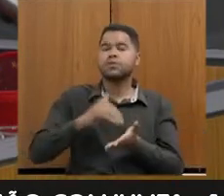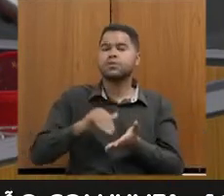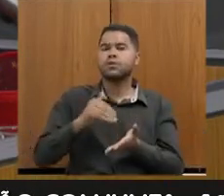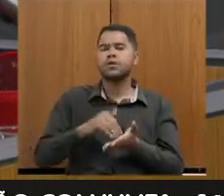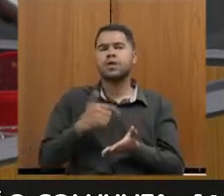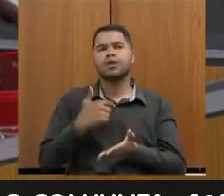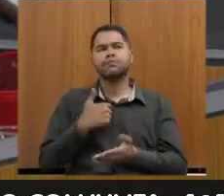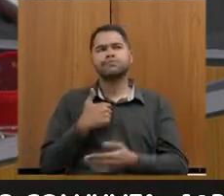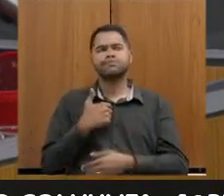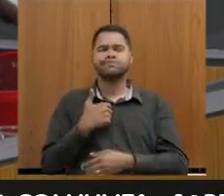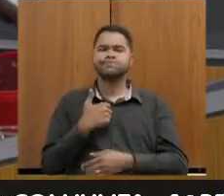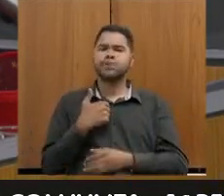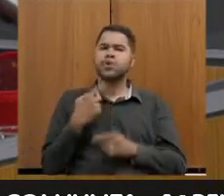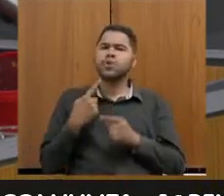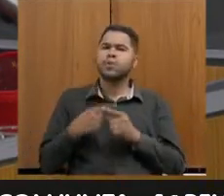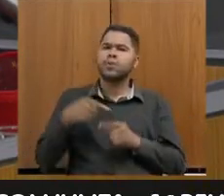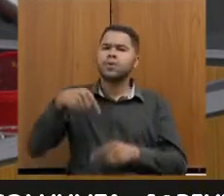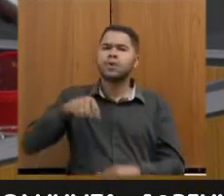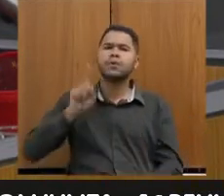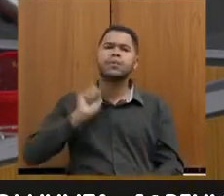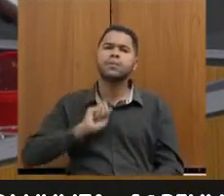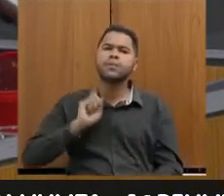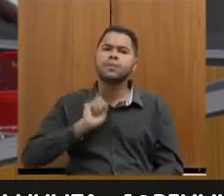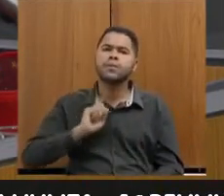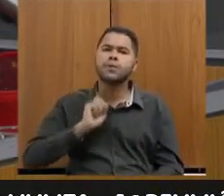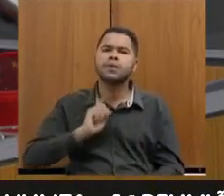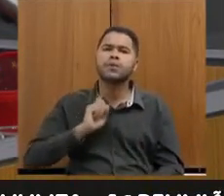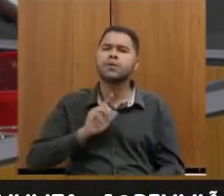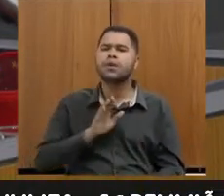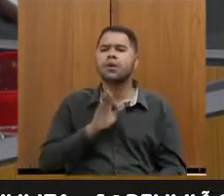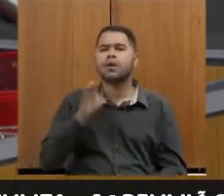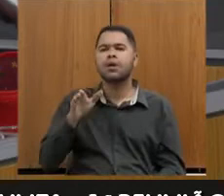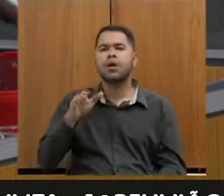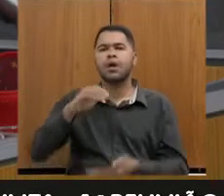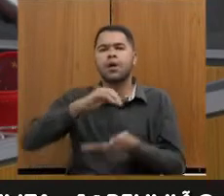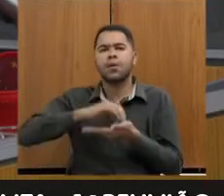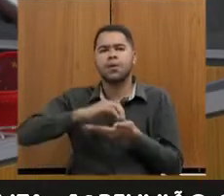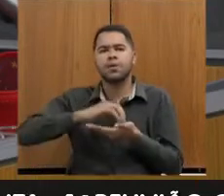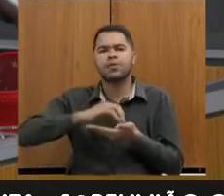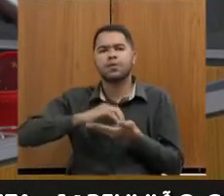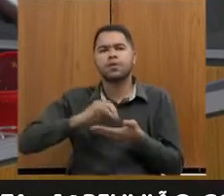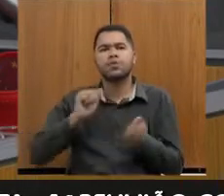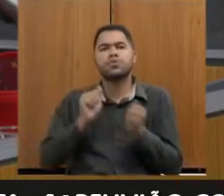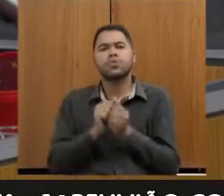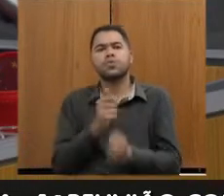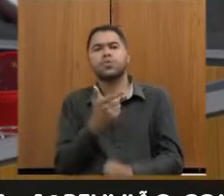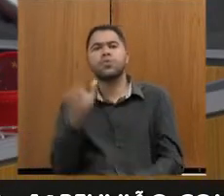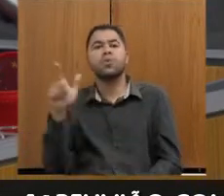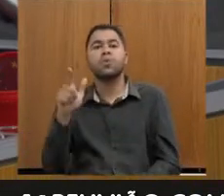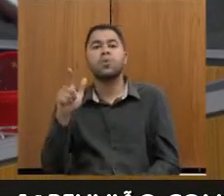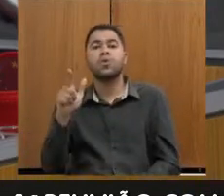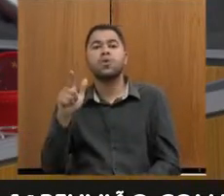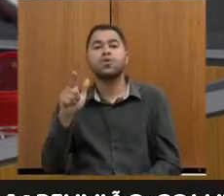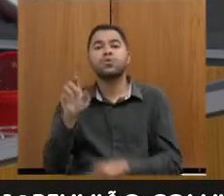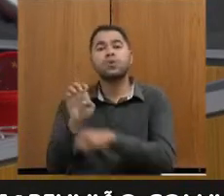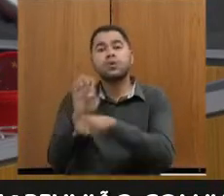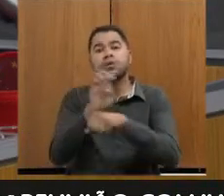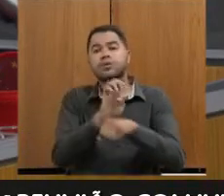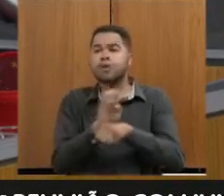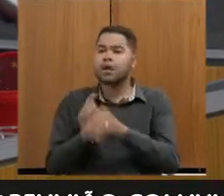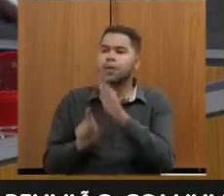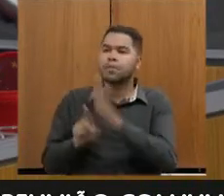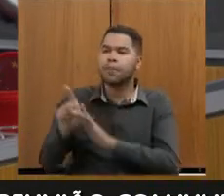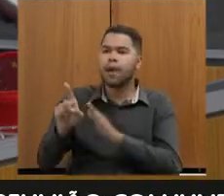pergunto ainda por que Minas Gerais não foi ao STF junto com outros estados questionar a